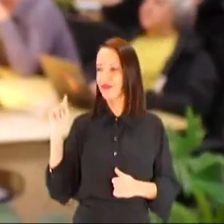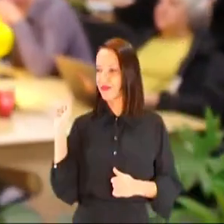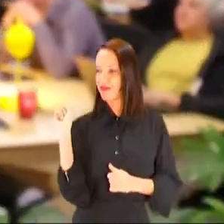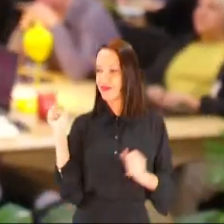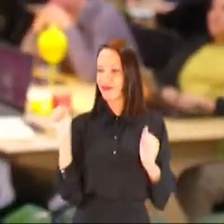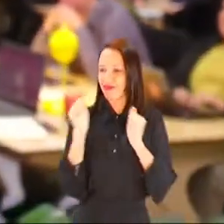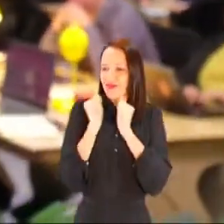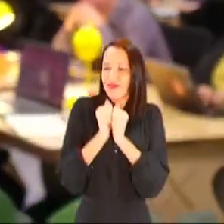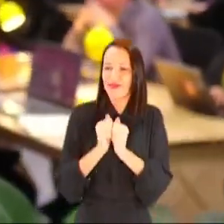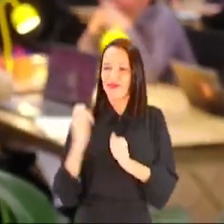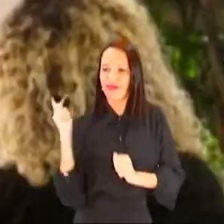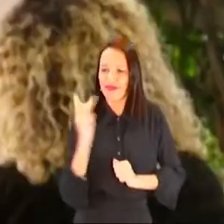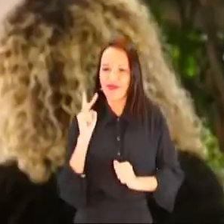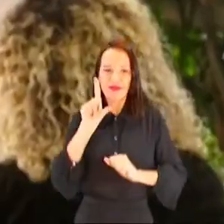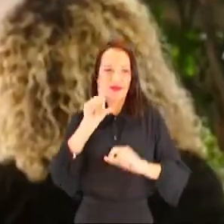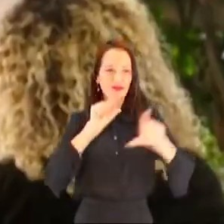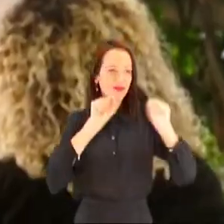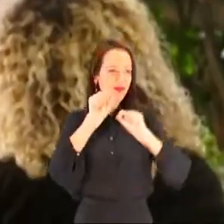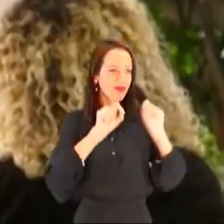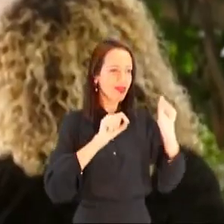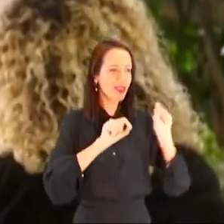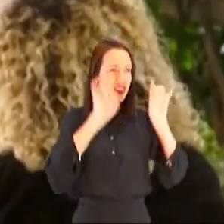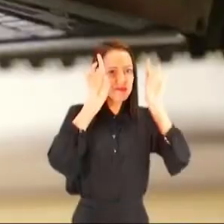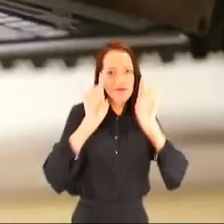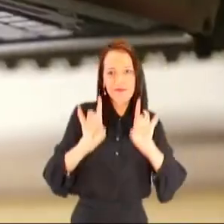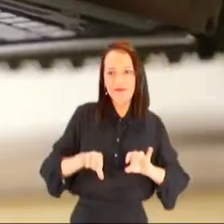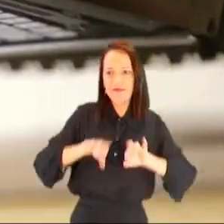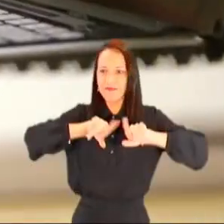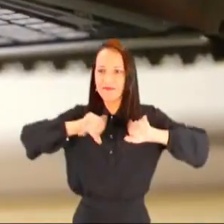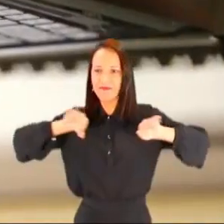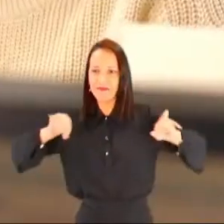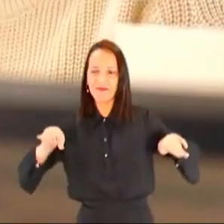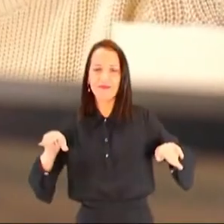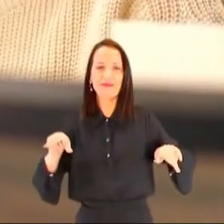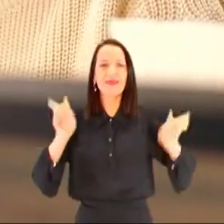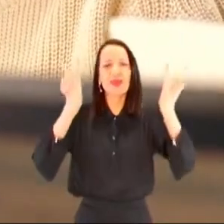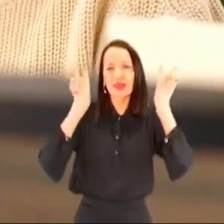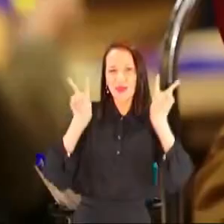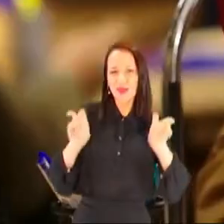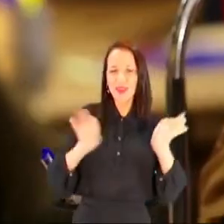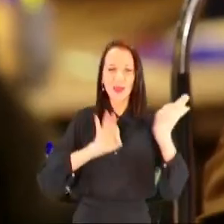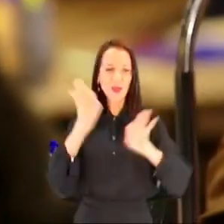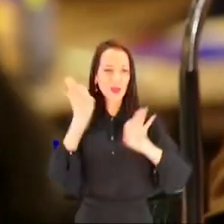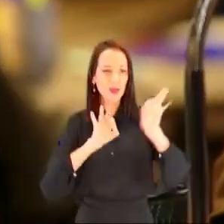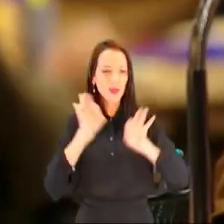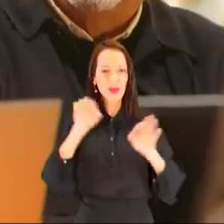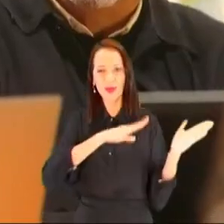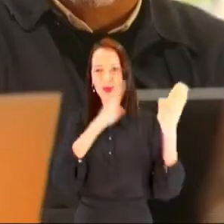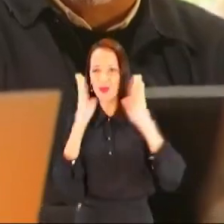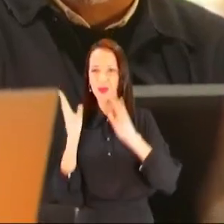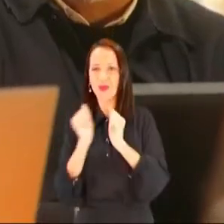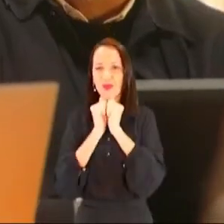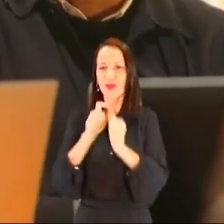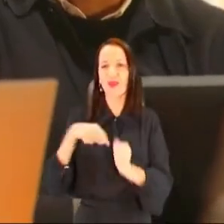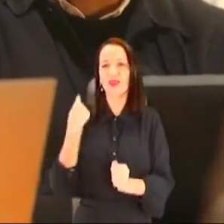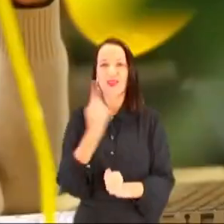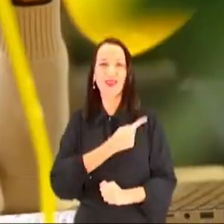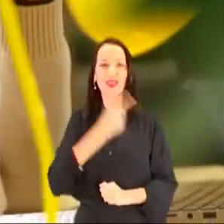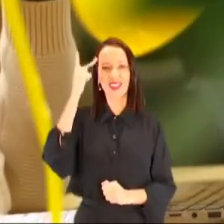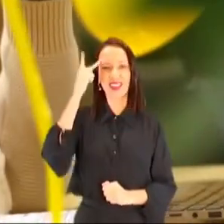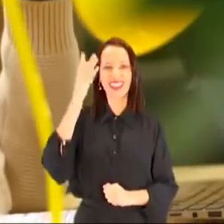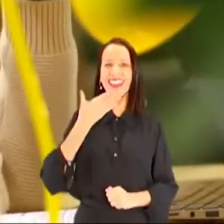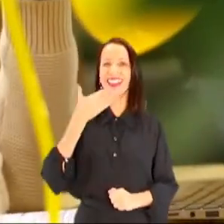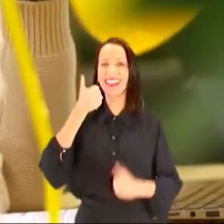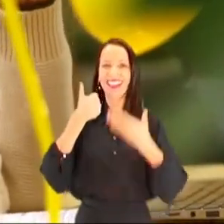cabeça, eu e a Marta juntamos uma verdadeira seleção de especialistas nos mais variados assuntos. Para planejar,